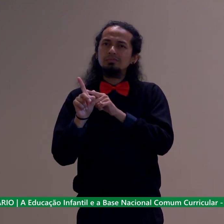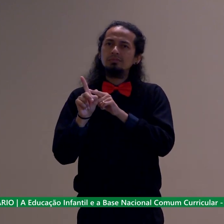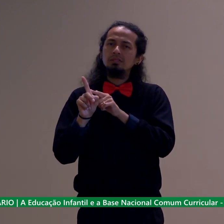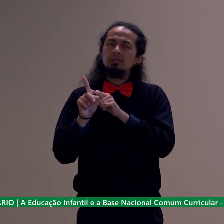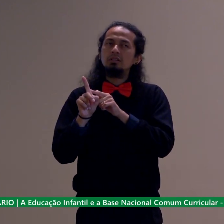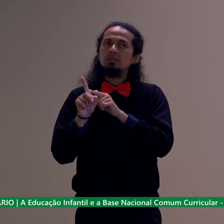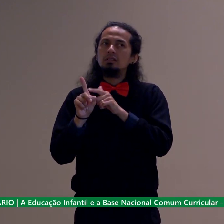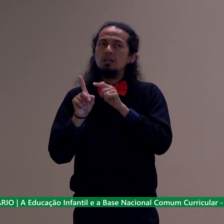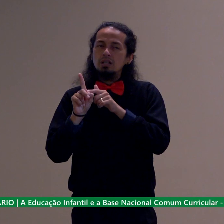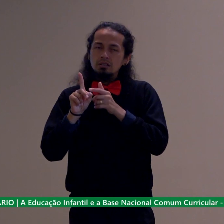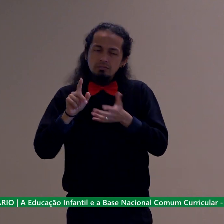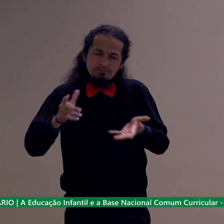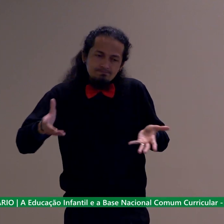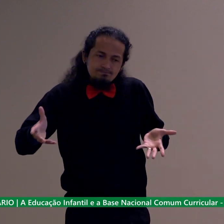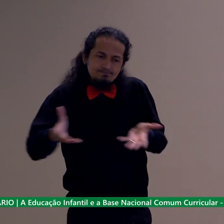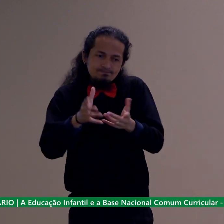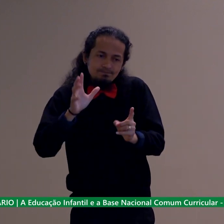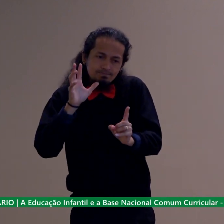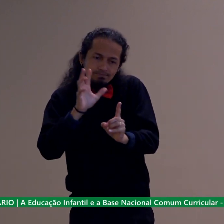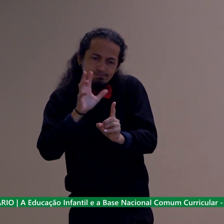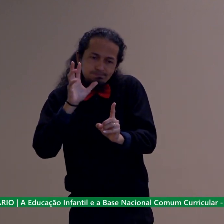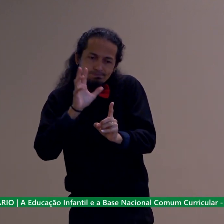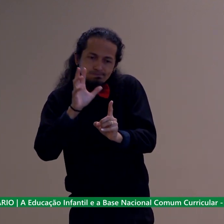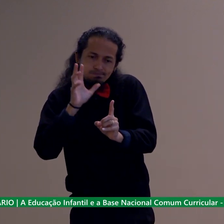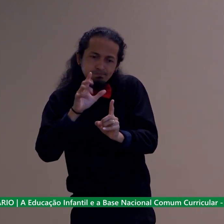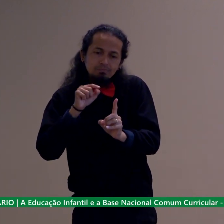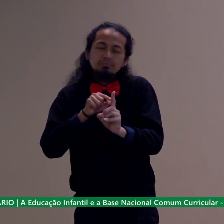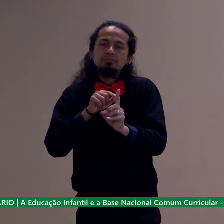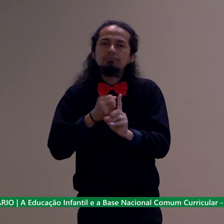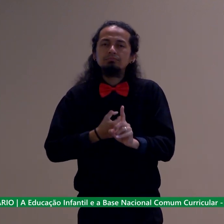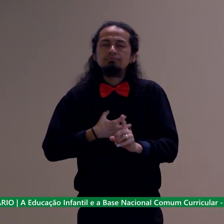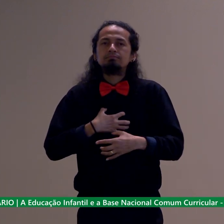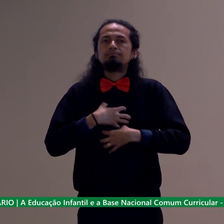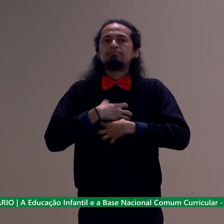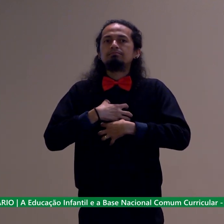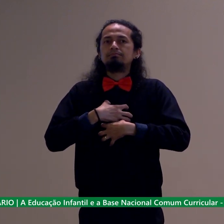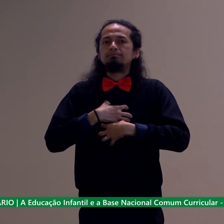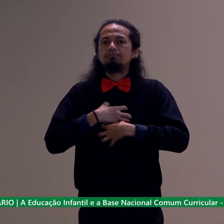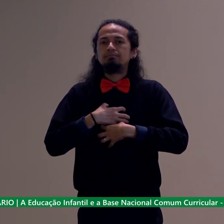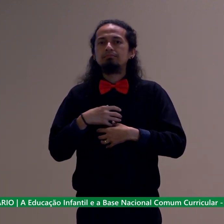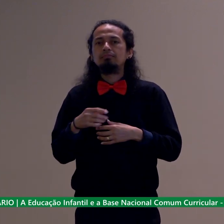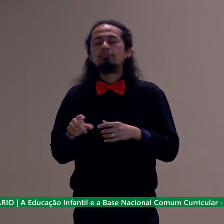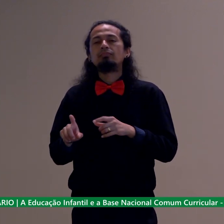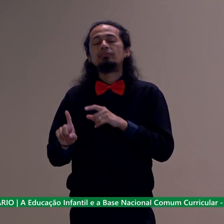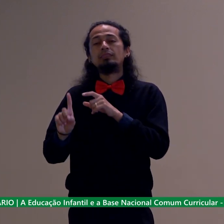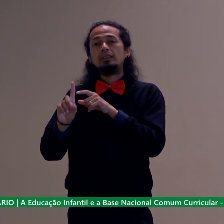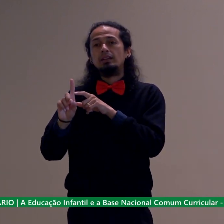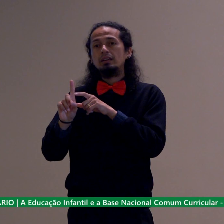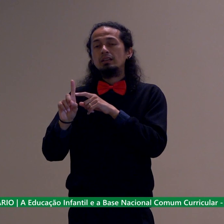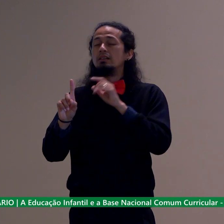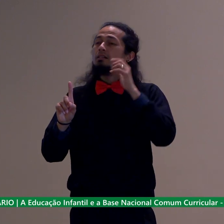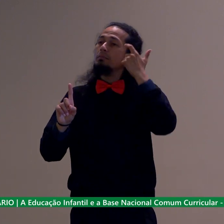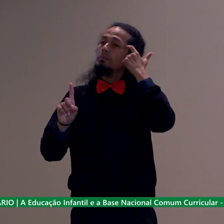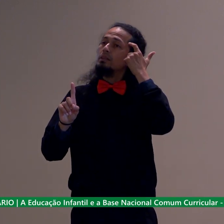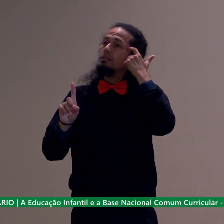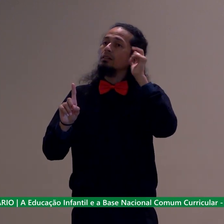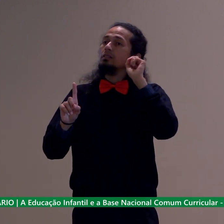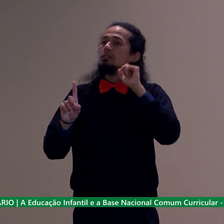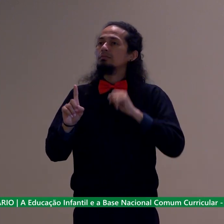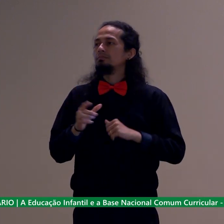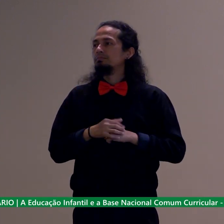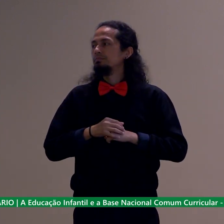inspiração para atuação docente então seria pensar um pouco que